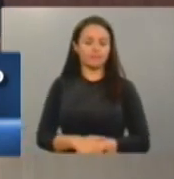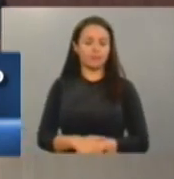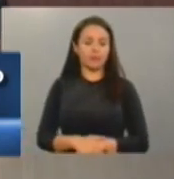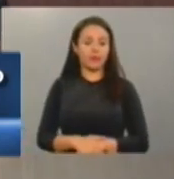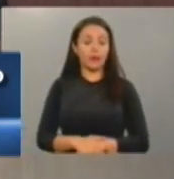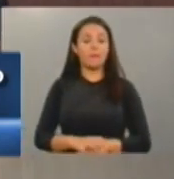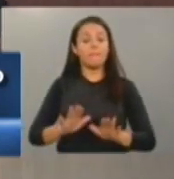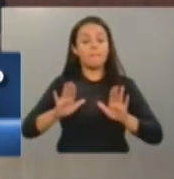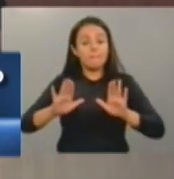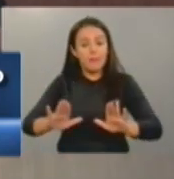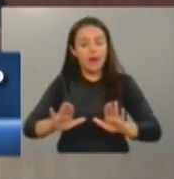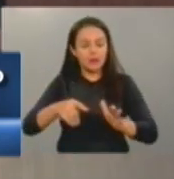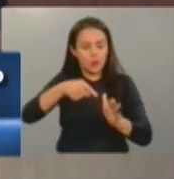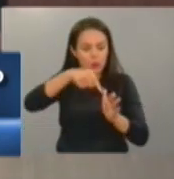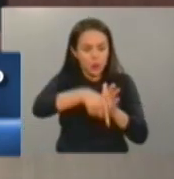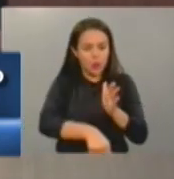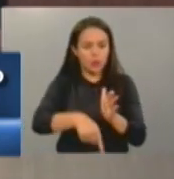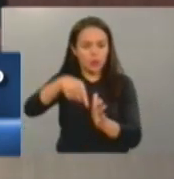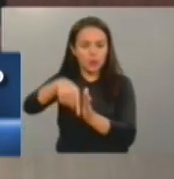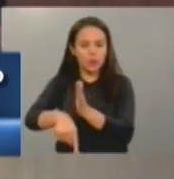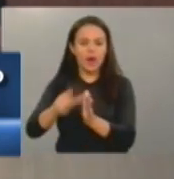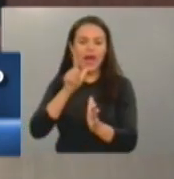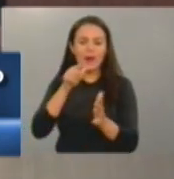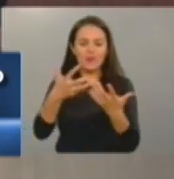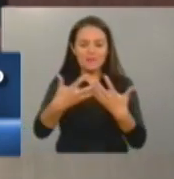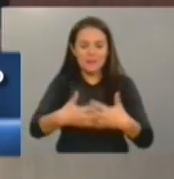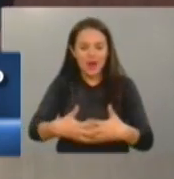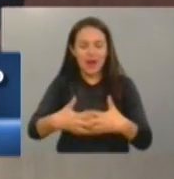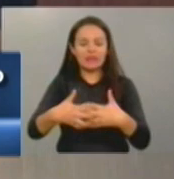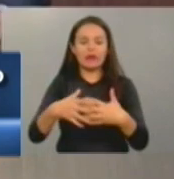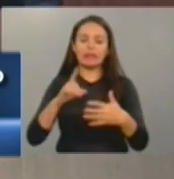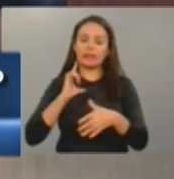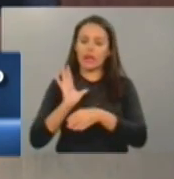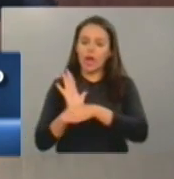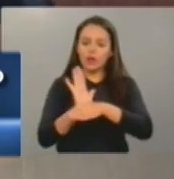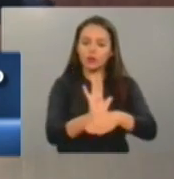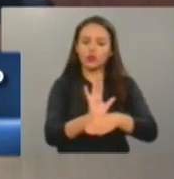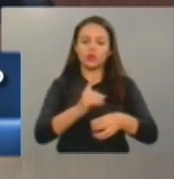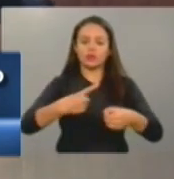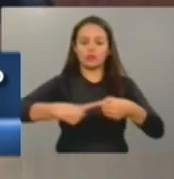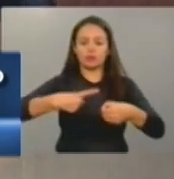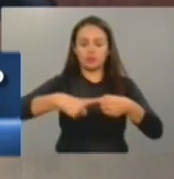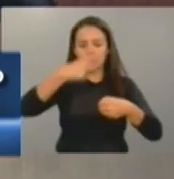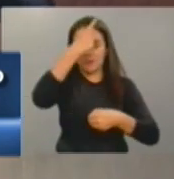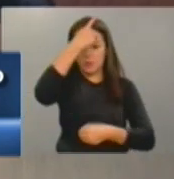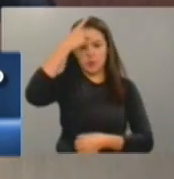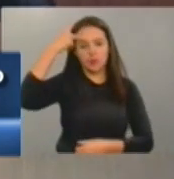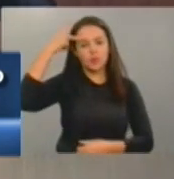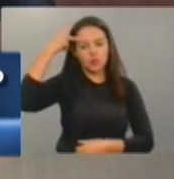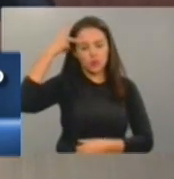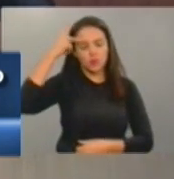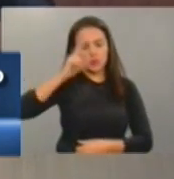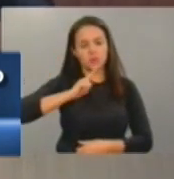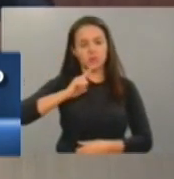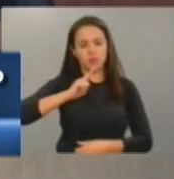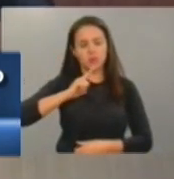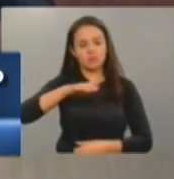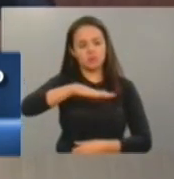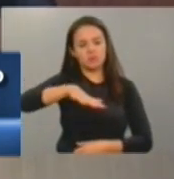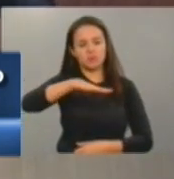mas ameniza muito a dificuldade, a falta d'água que passa o homem que vive no sertão nesse momento.